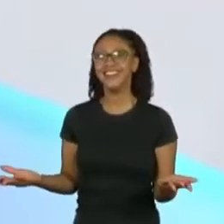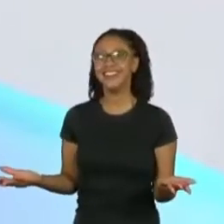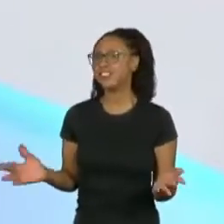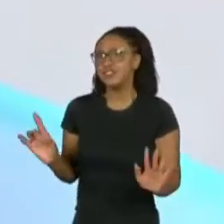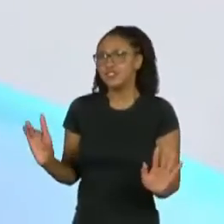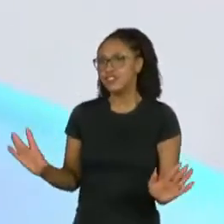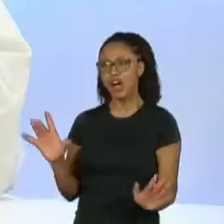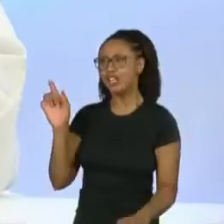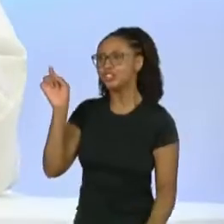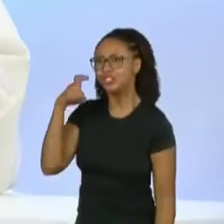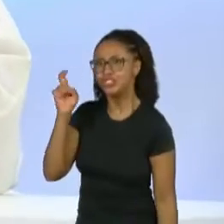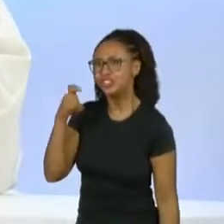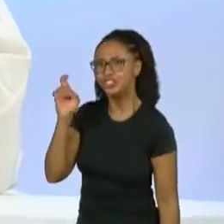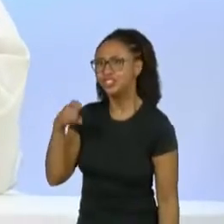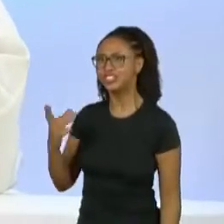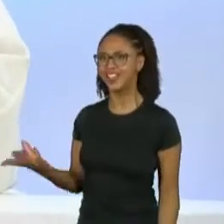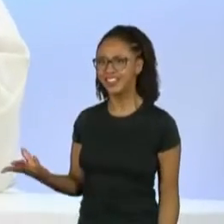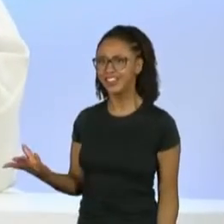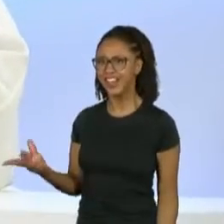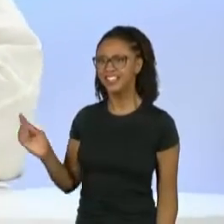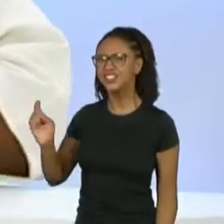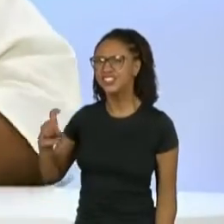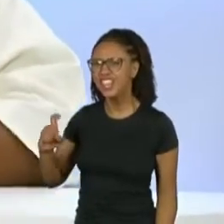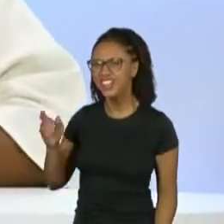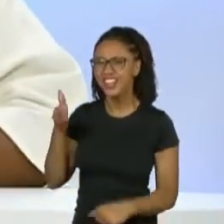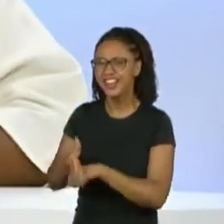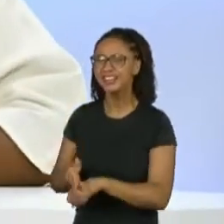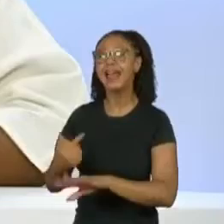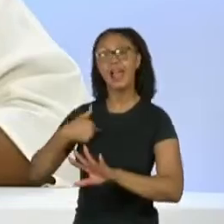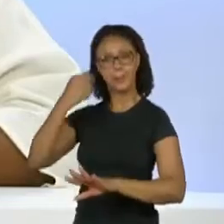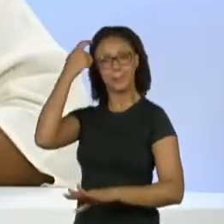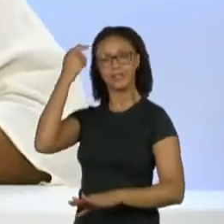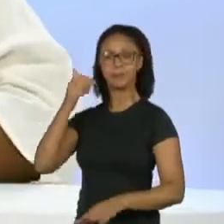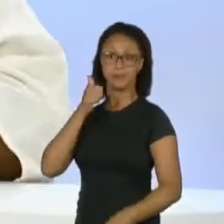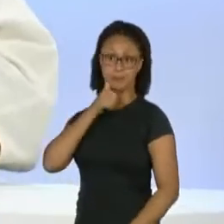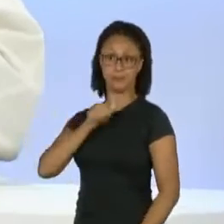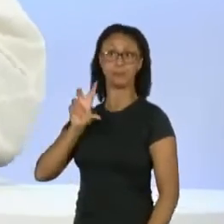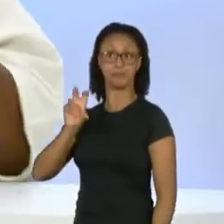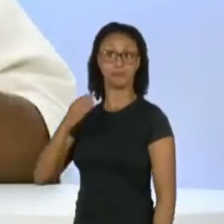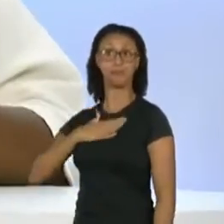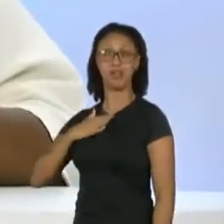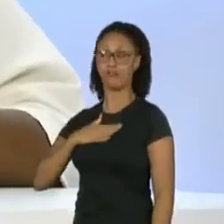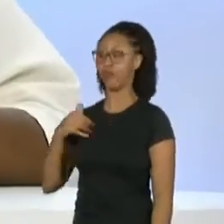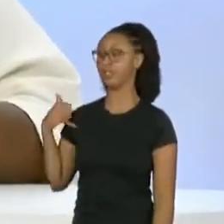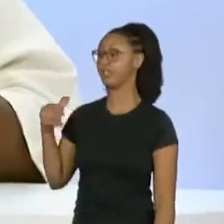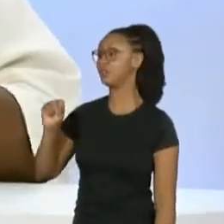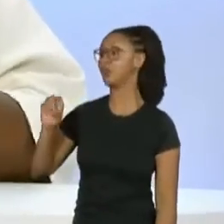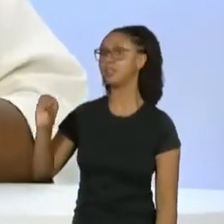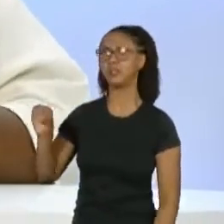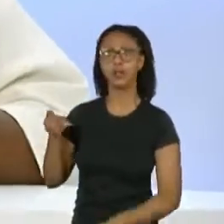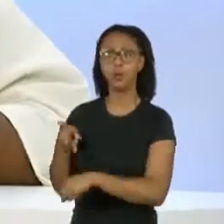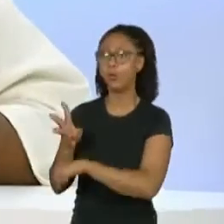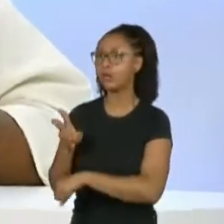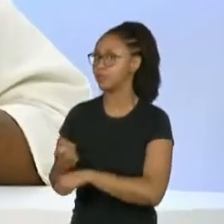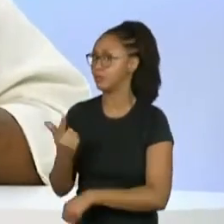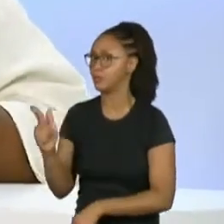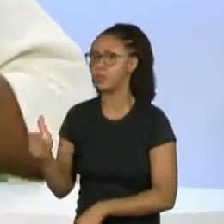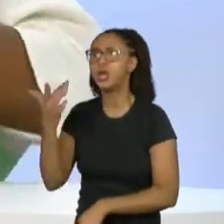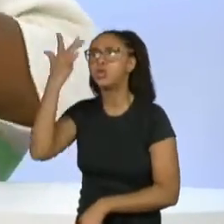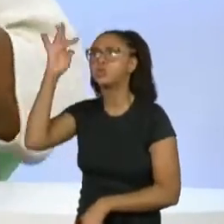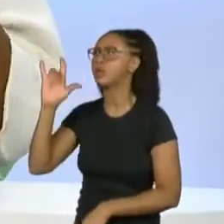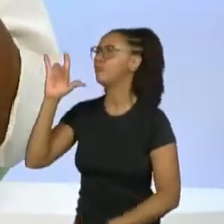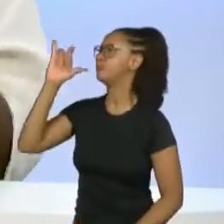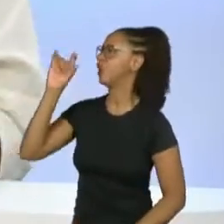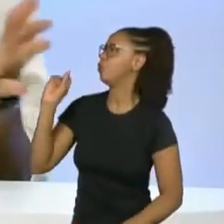Apenas. E aí, eu fico pensando assim, minha avó tem 80 anos e nem o WhatsApp ela tem. Ela não sabe o que é